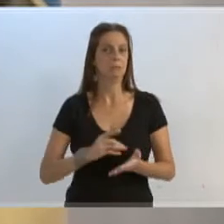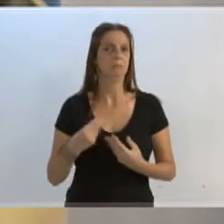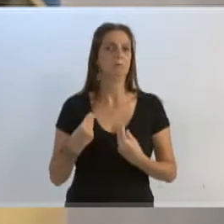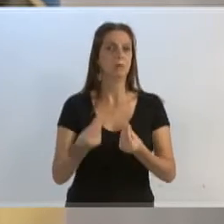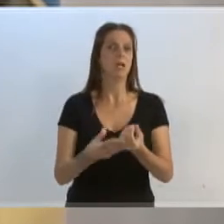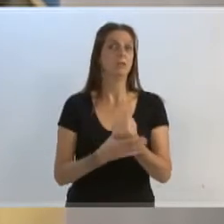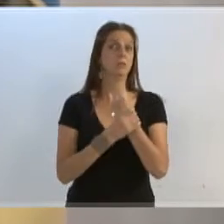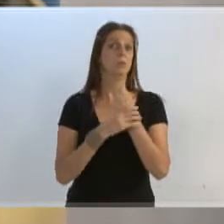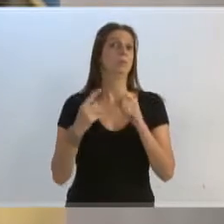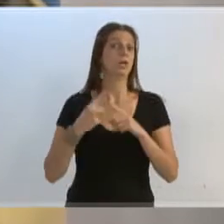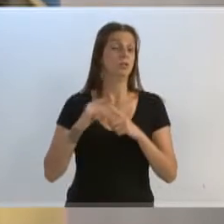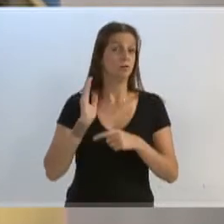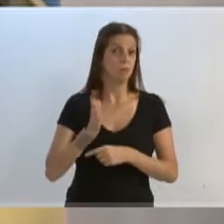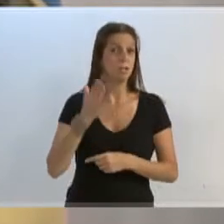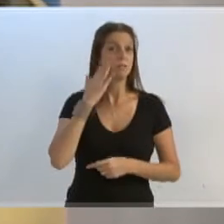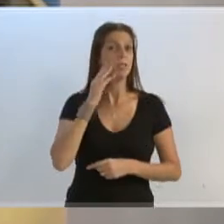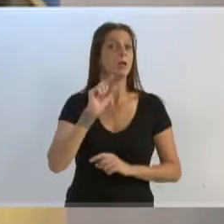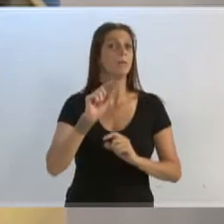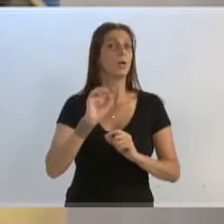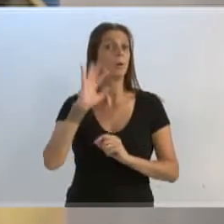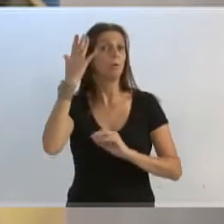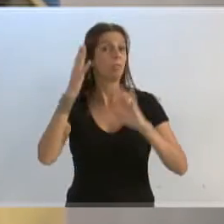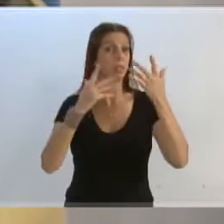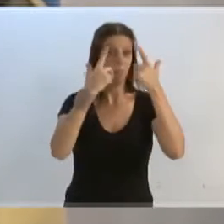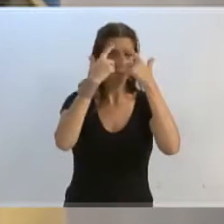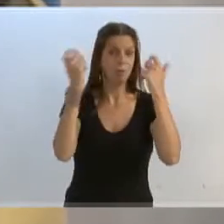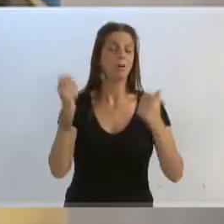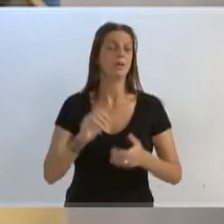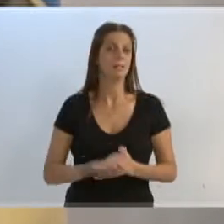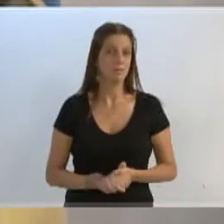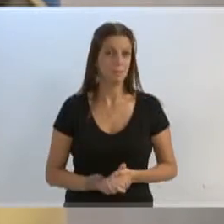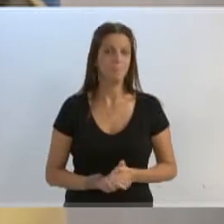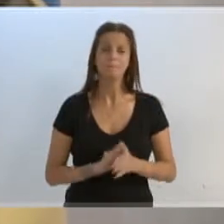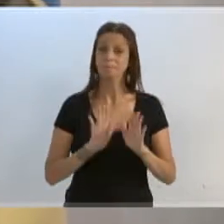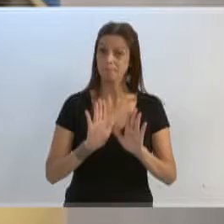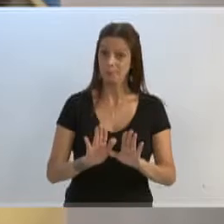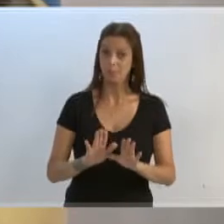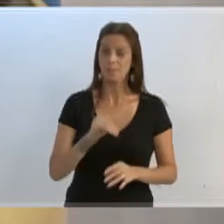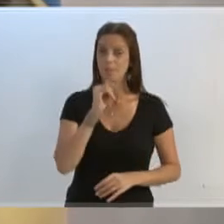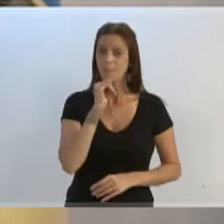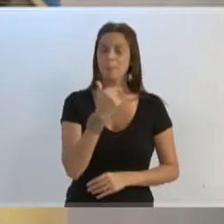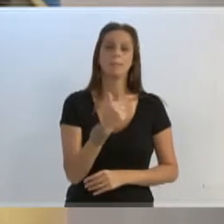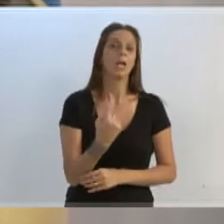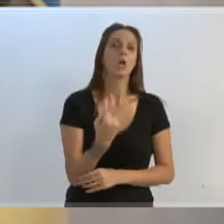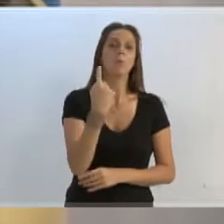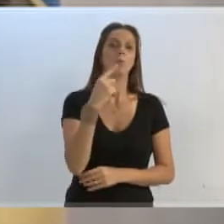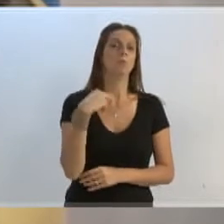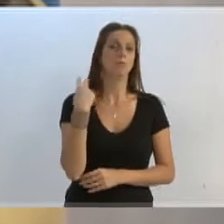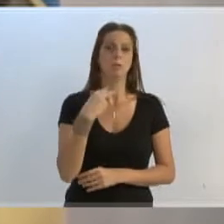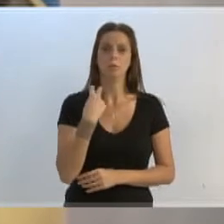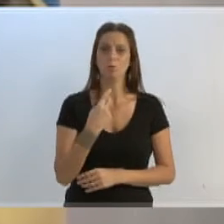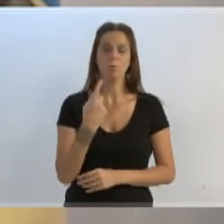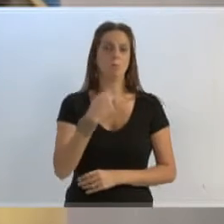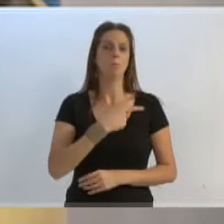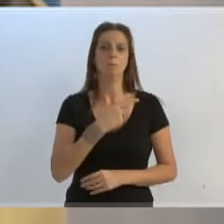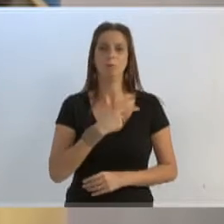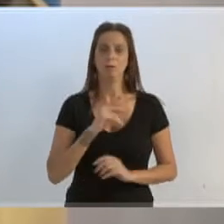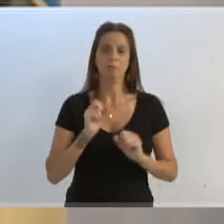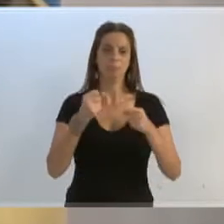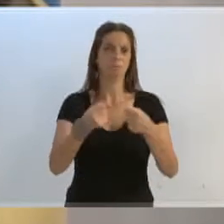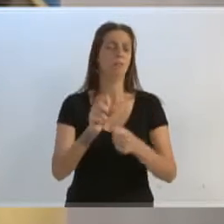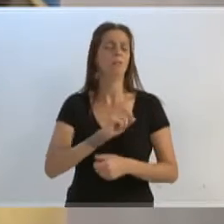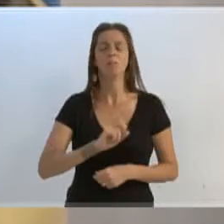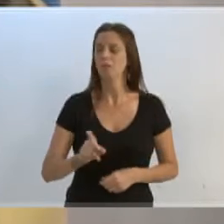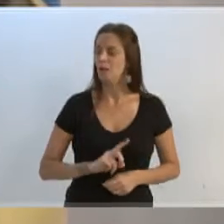vem tendo na cidade. Eu quero parabenizar e dizer que aqui não tem um vereador ou uma bandeira política. Aqui tem 15